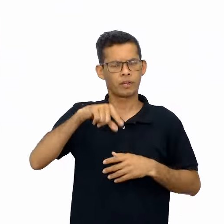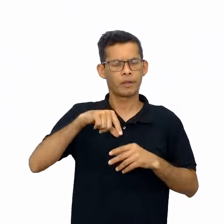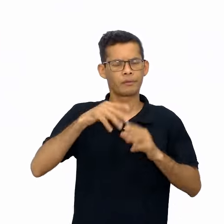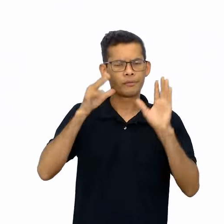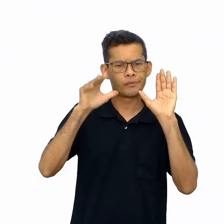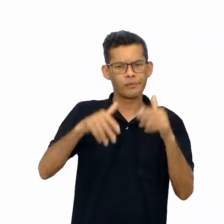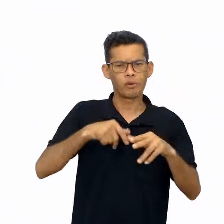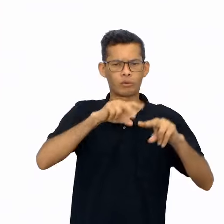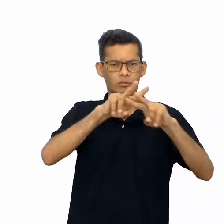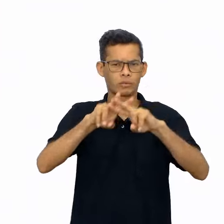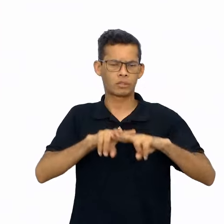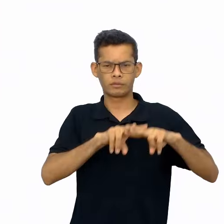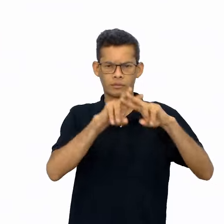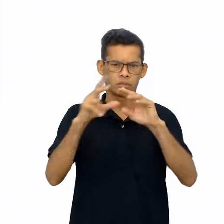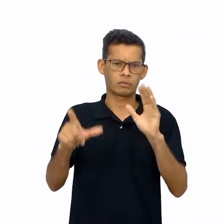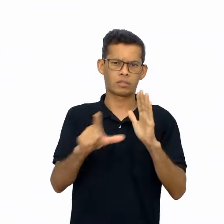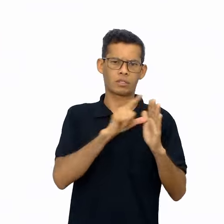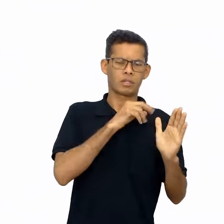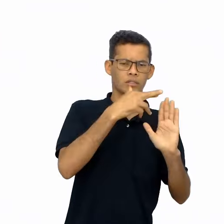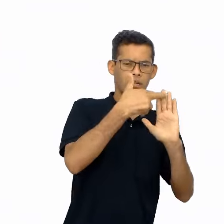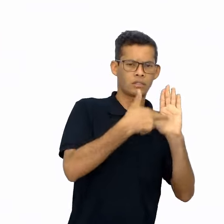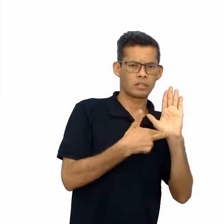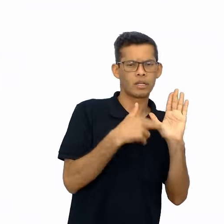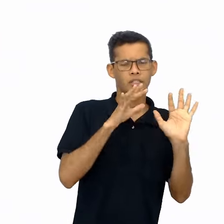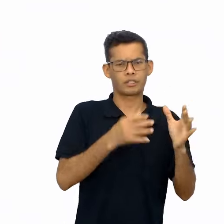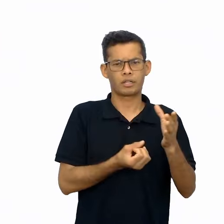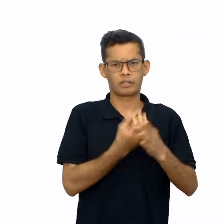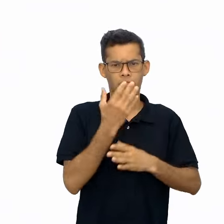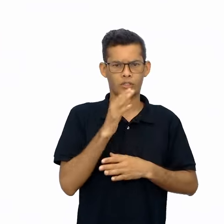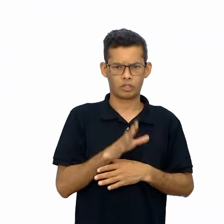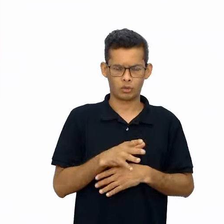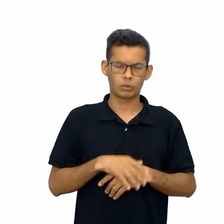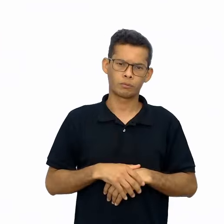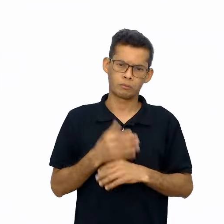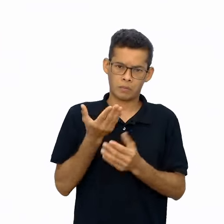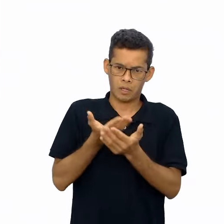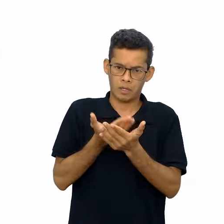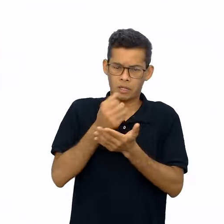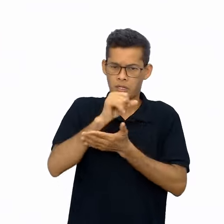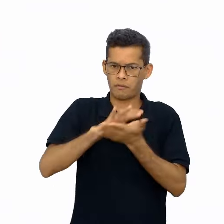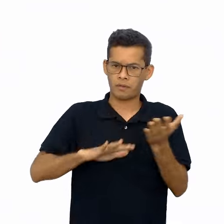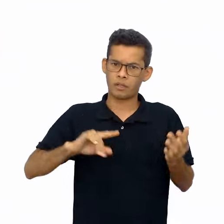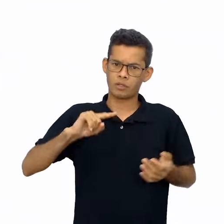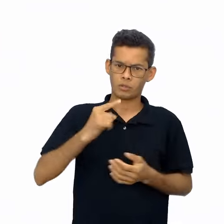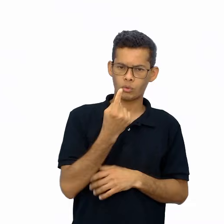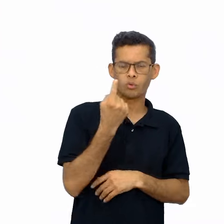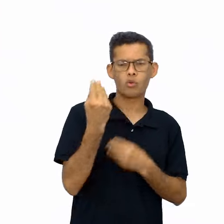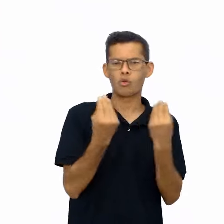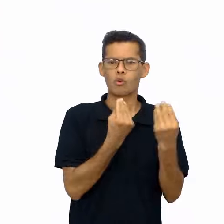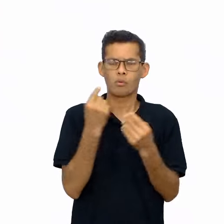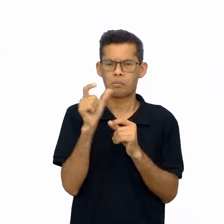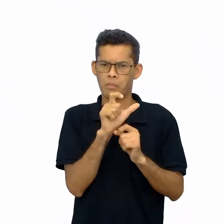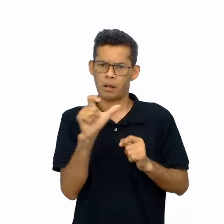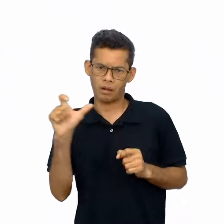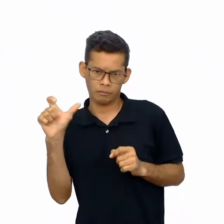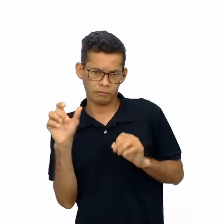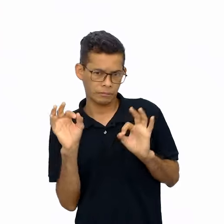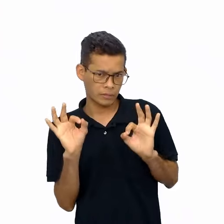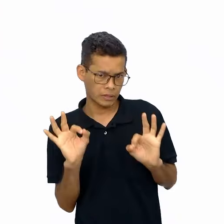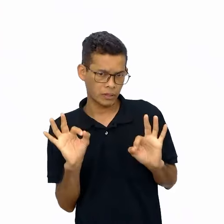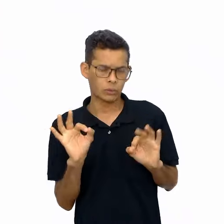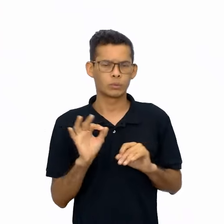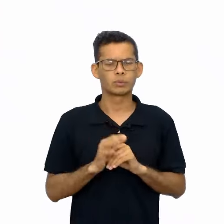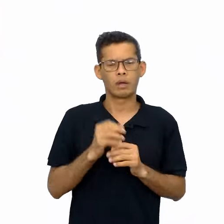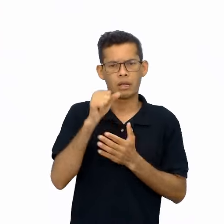regras que foram produzidas e na atividade 1, o foco deverá ser na escrita das palavras, certo? Na